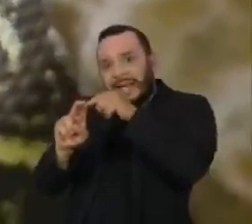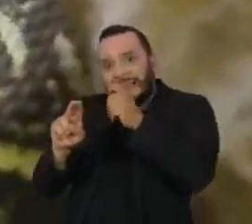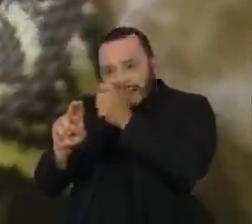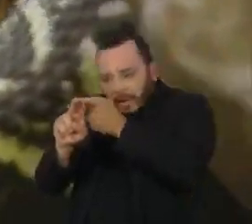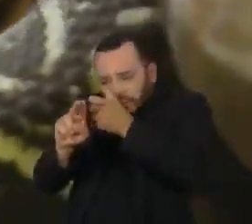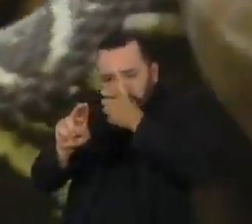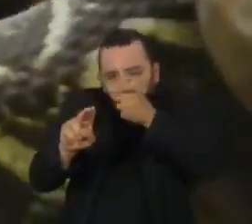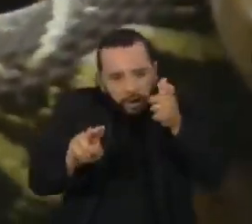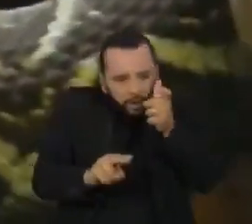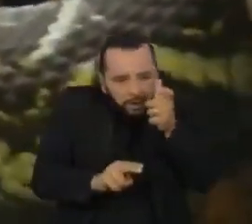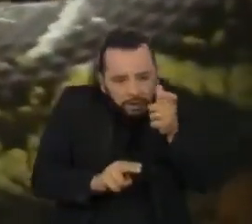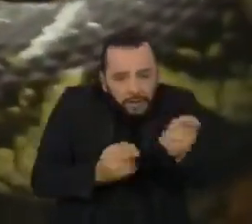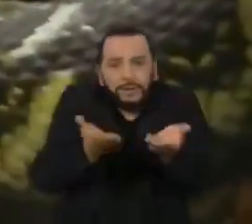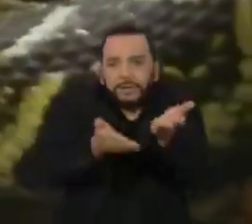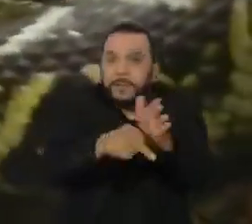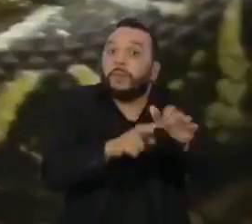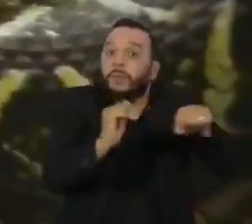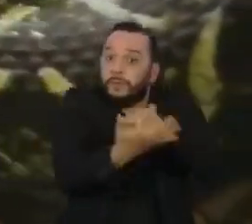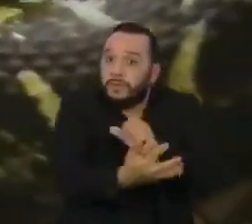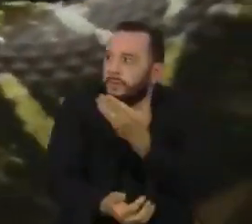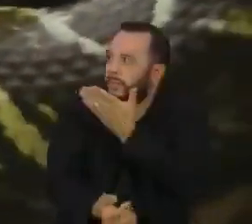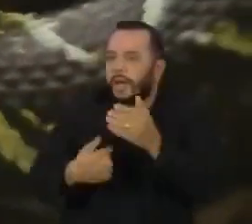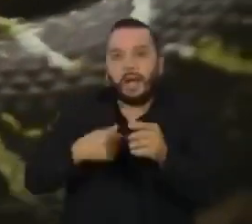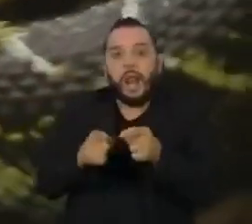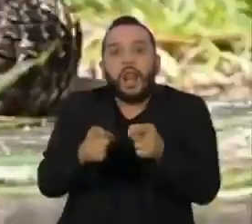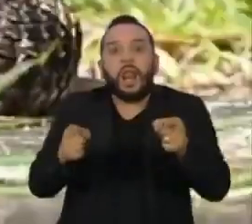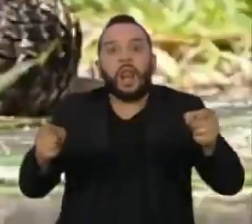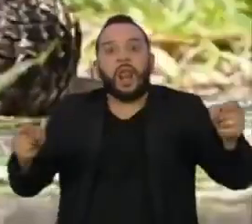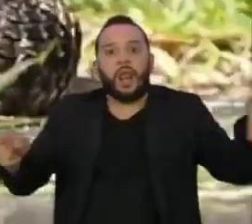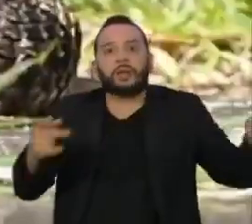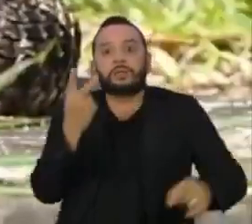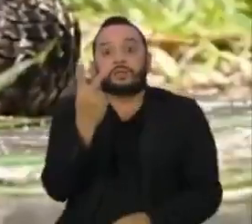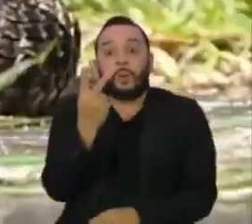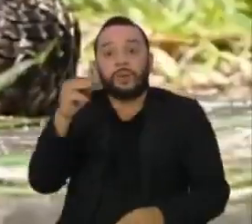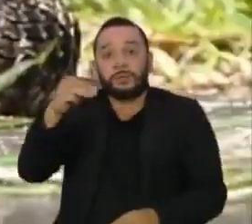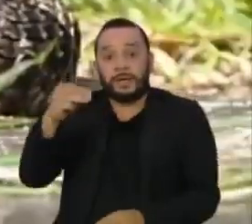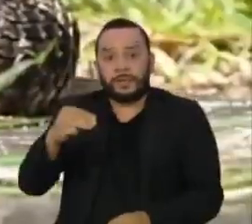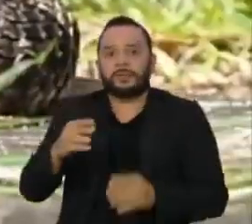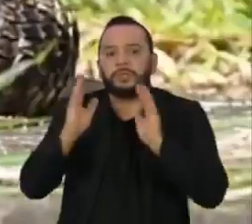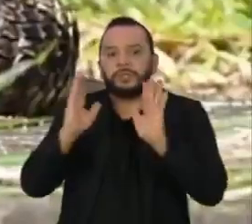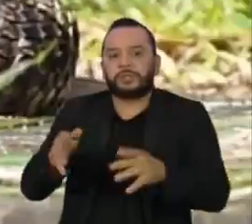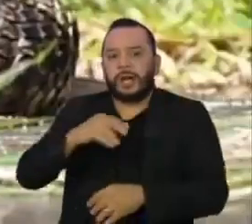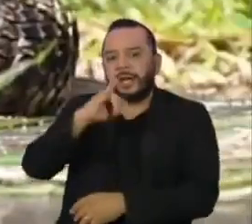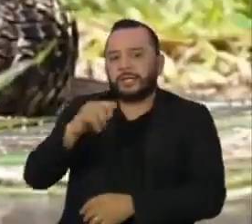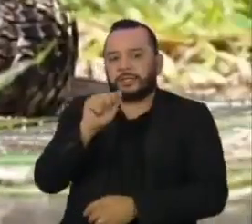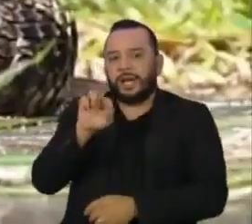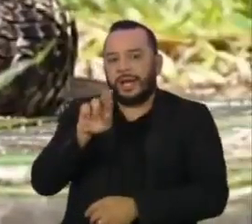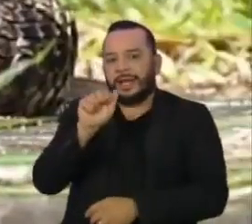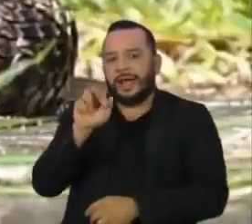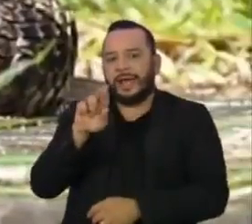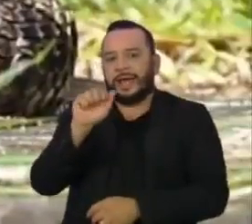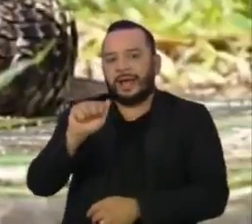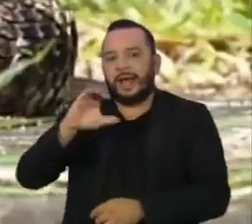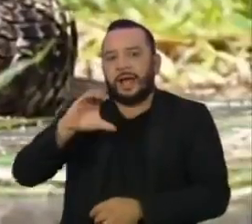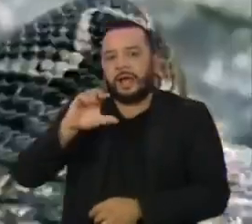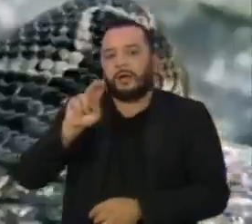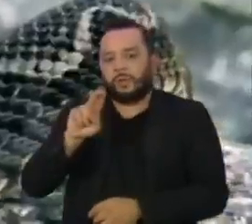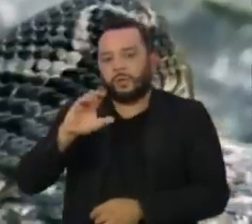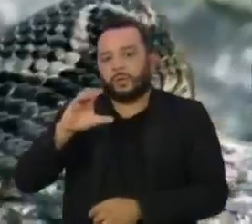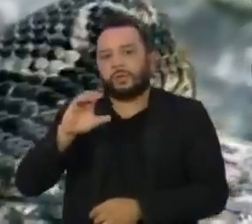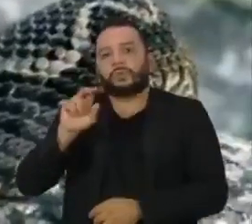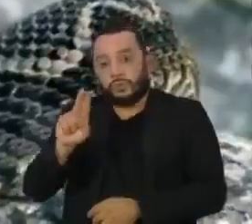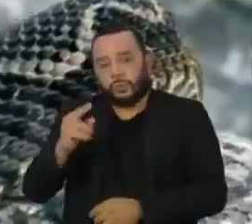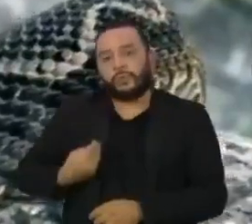peçonhenta do Brasil, podendo chegar a dois metros de comprimento. A jararacuçu, comum na Bahia, Minas Gerais e Rio Grande do Sul,